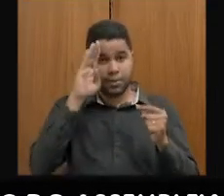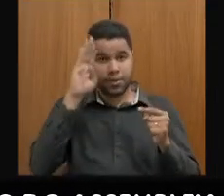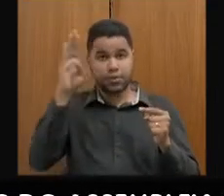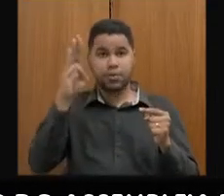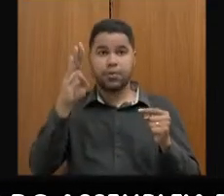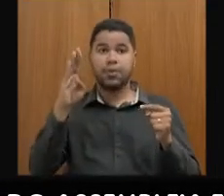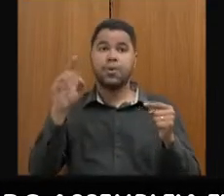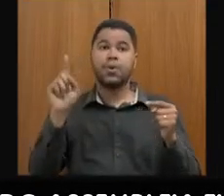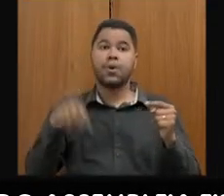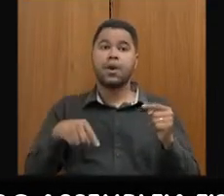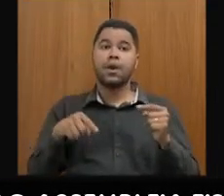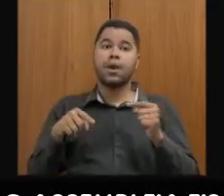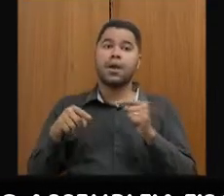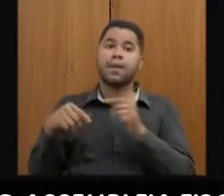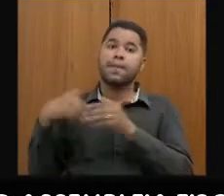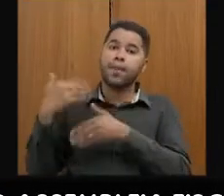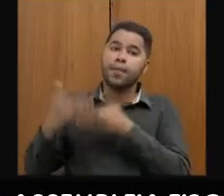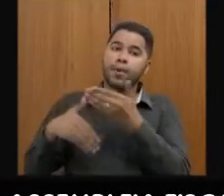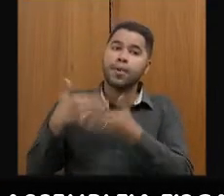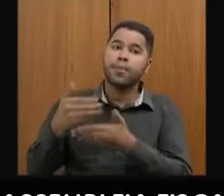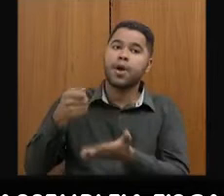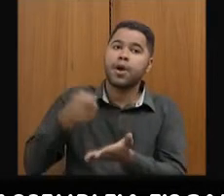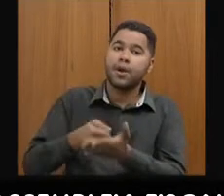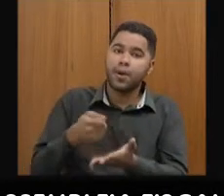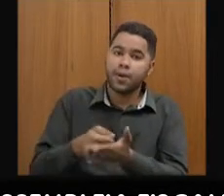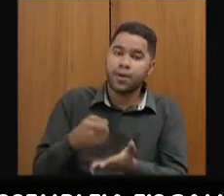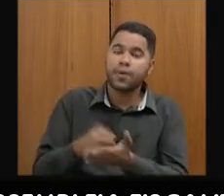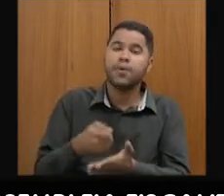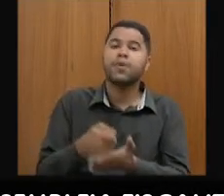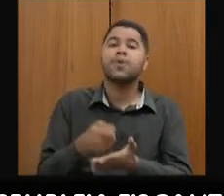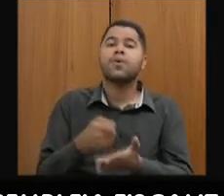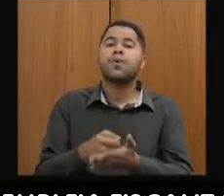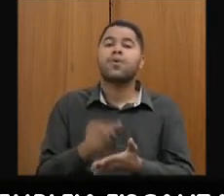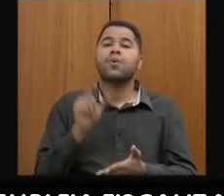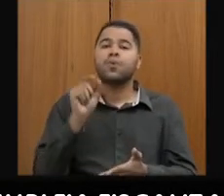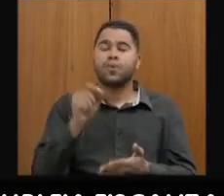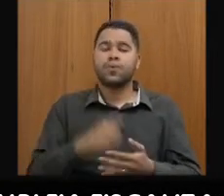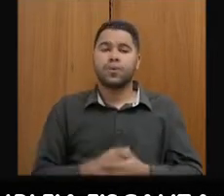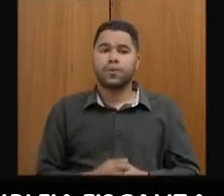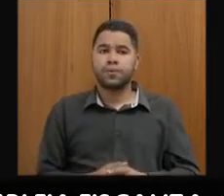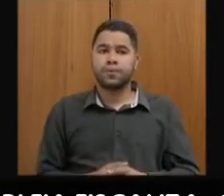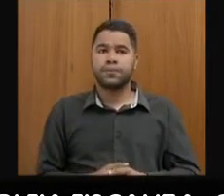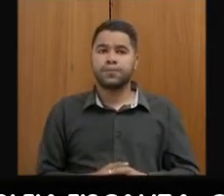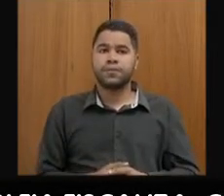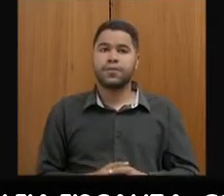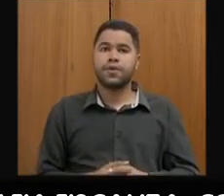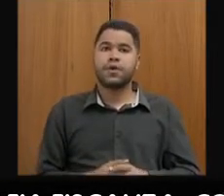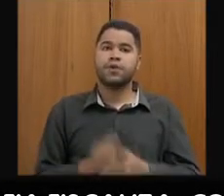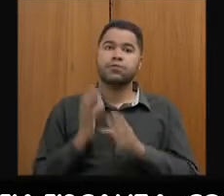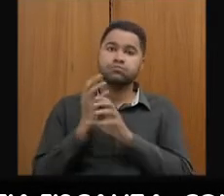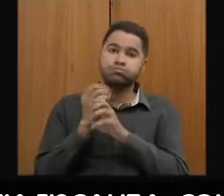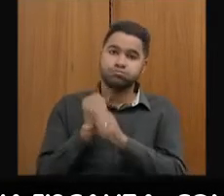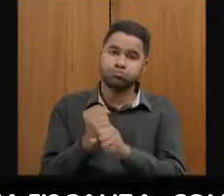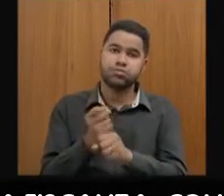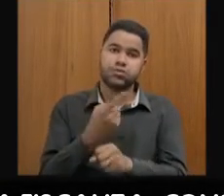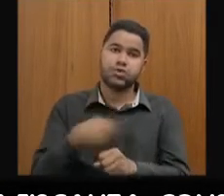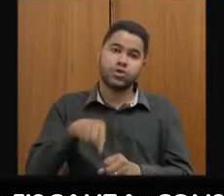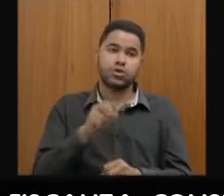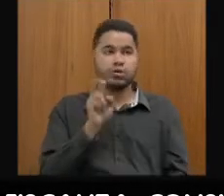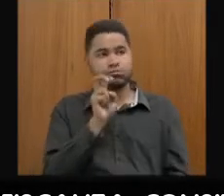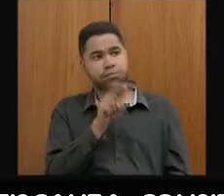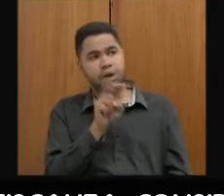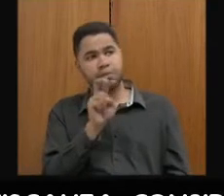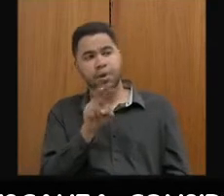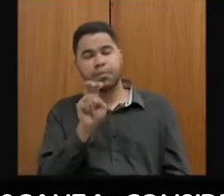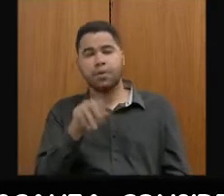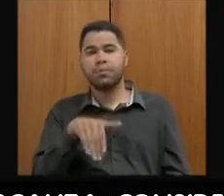refletindo na atração bem rigorosa, bem vigorosa de atração de investimentos. A gente tem visto aí mais